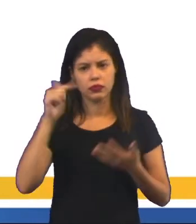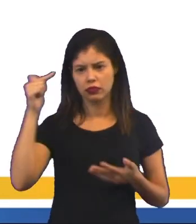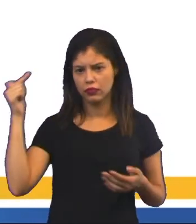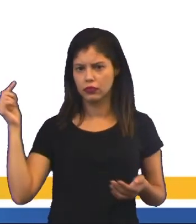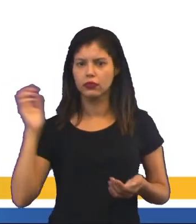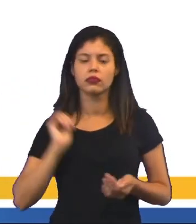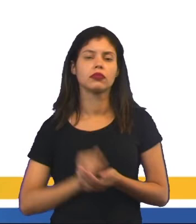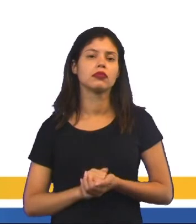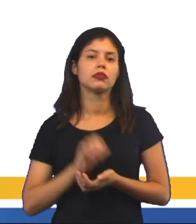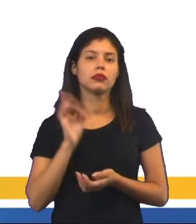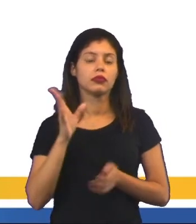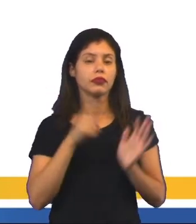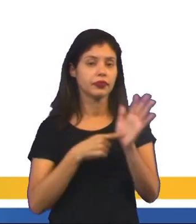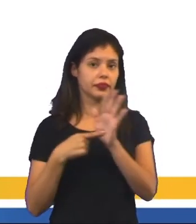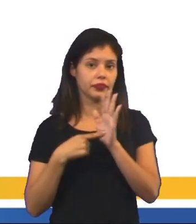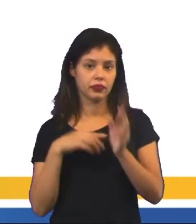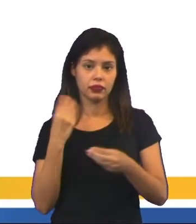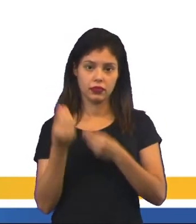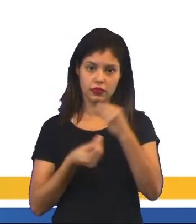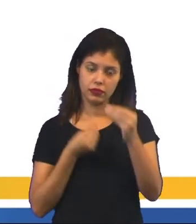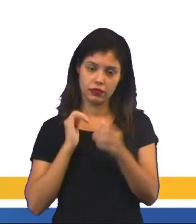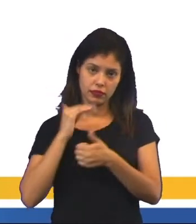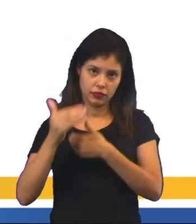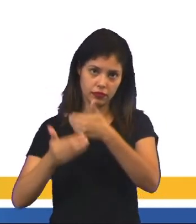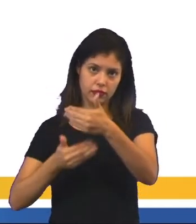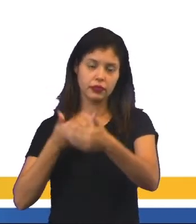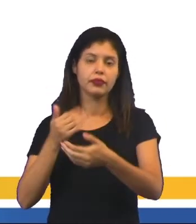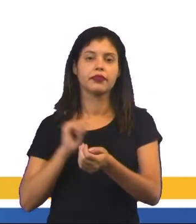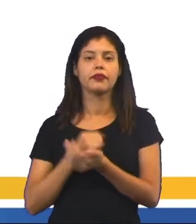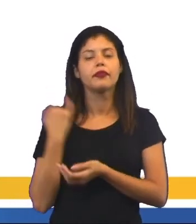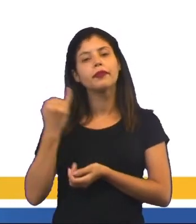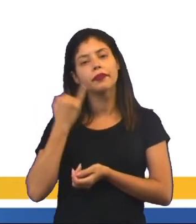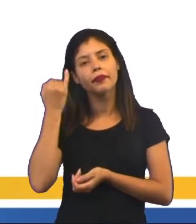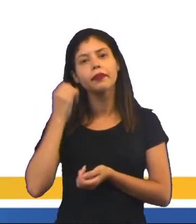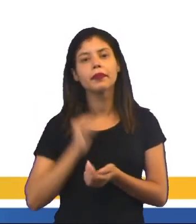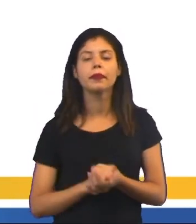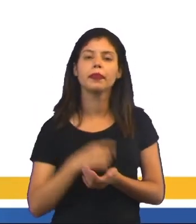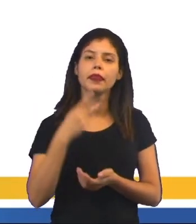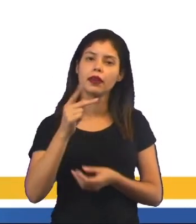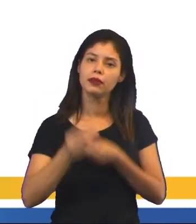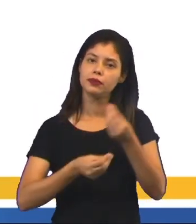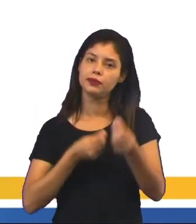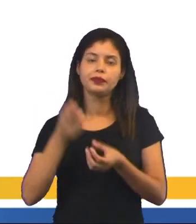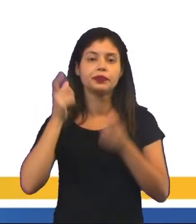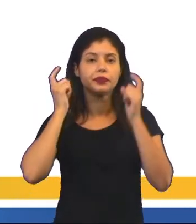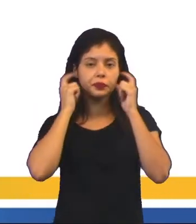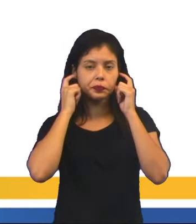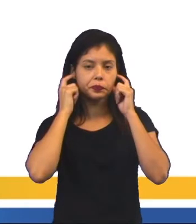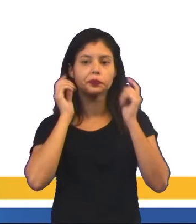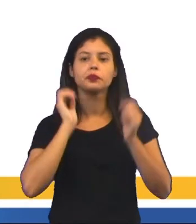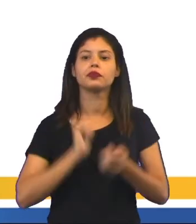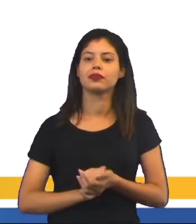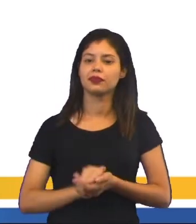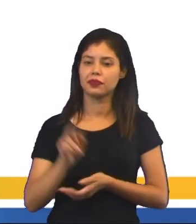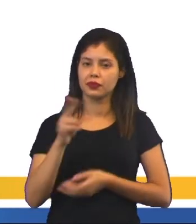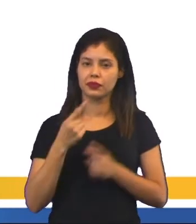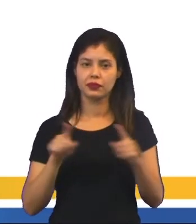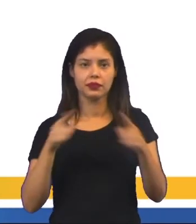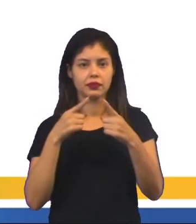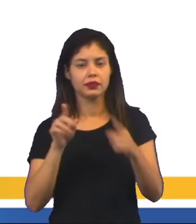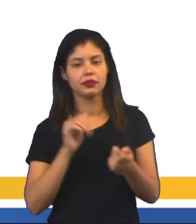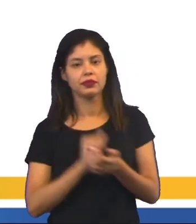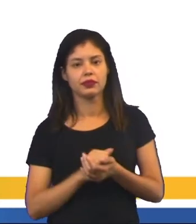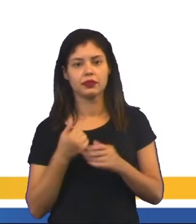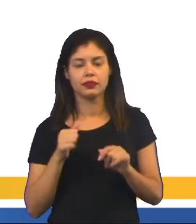outros. Então, só para mostrar como houve essa evolução importante do seu modo de ouvir música e os aparelhos que